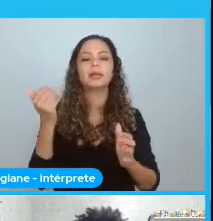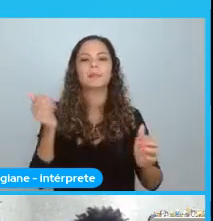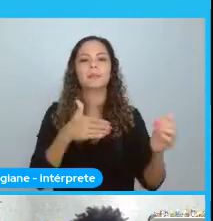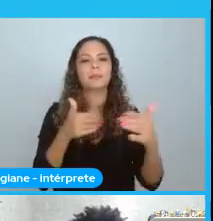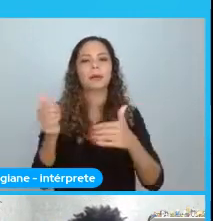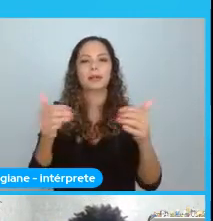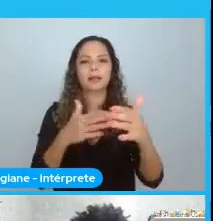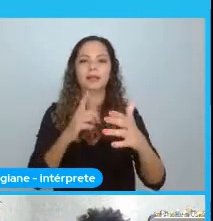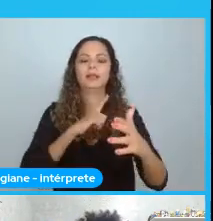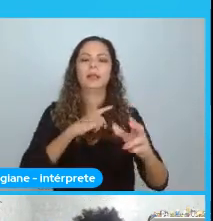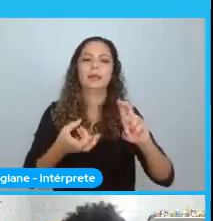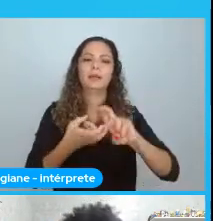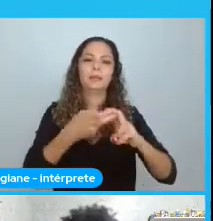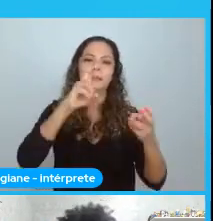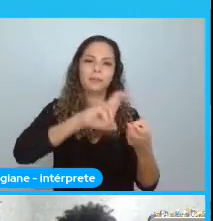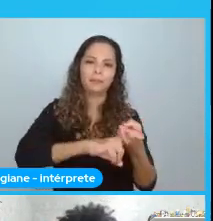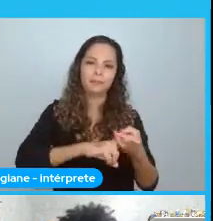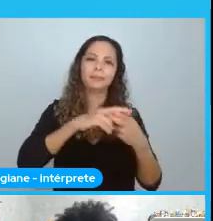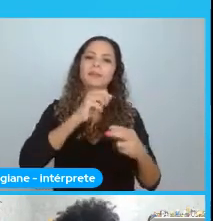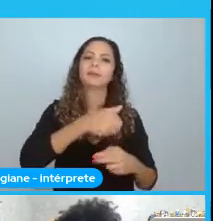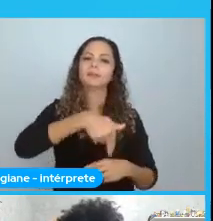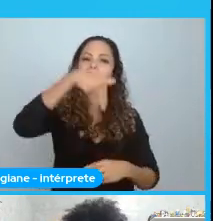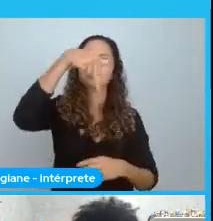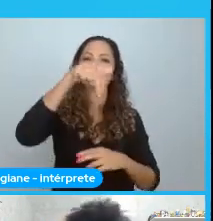na Python Nordeste. Que eu apresentei.